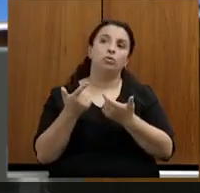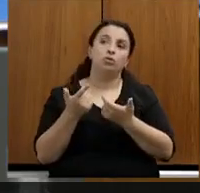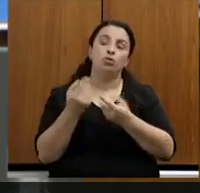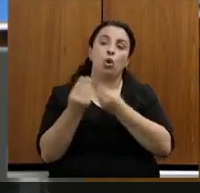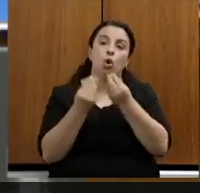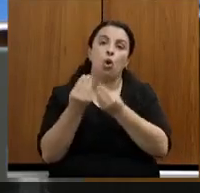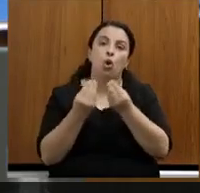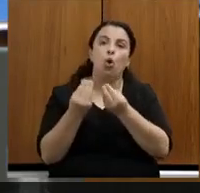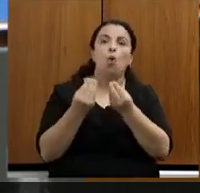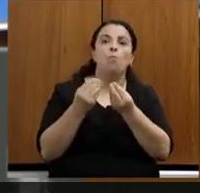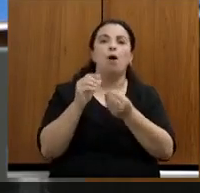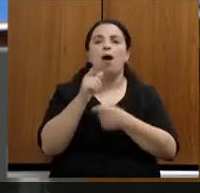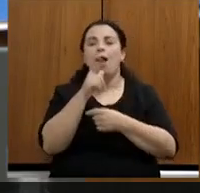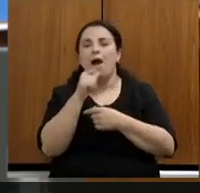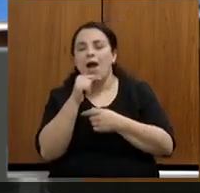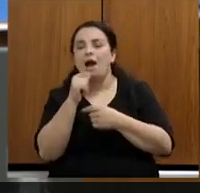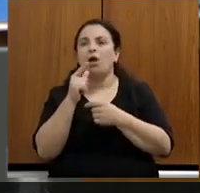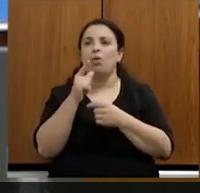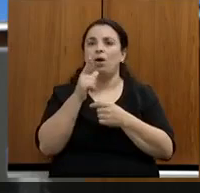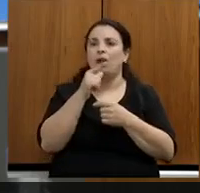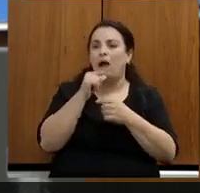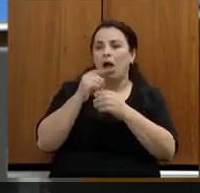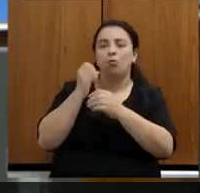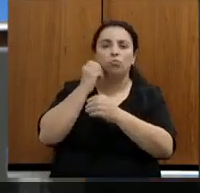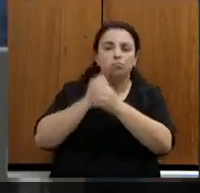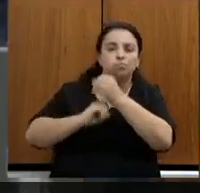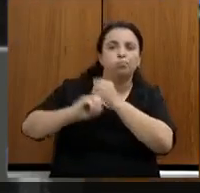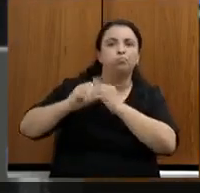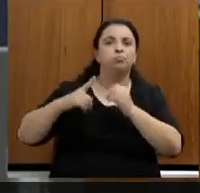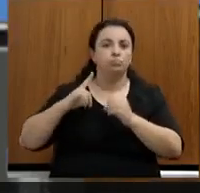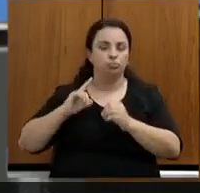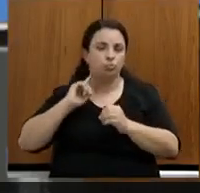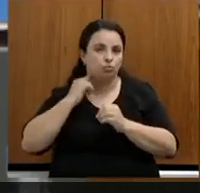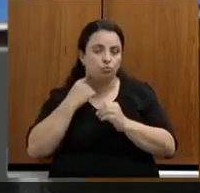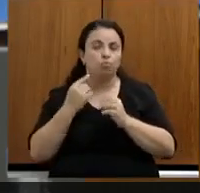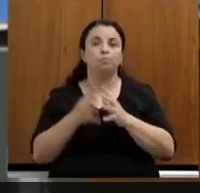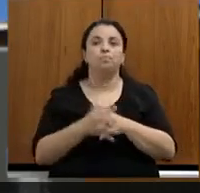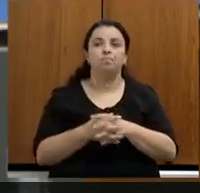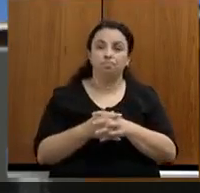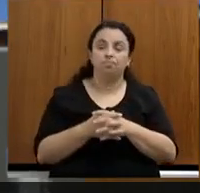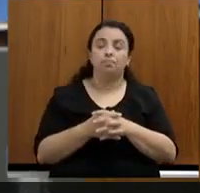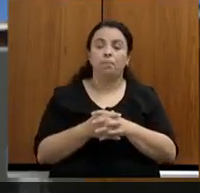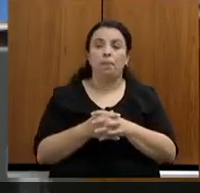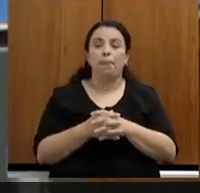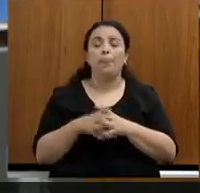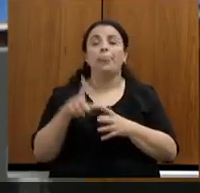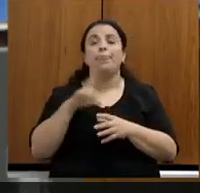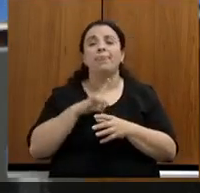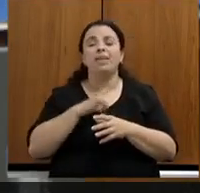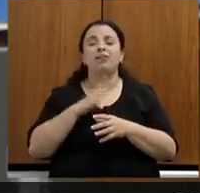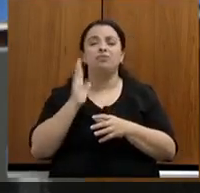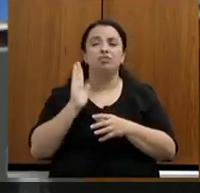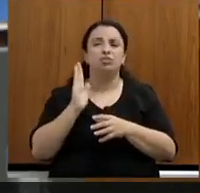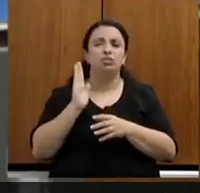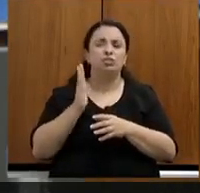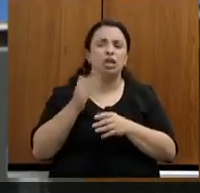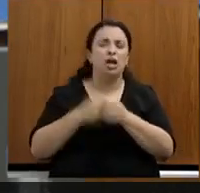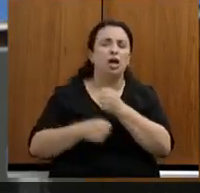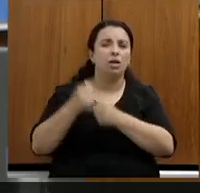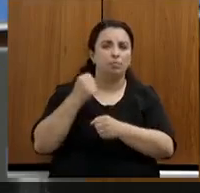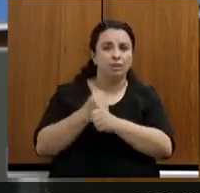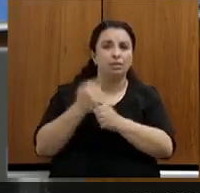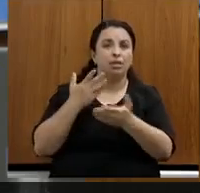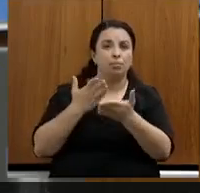Queria, deputada, sobre os blocos regionais, houve, então, a aprovação no ano passado do novo